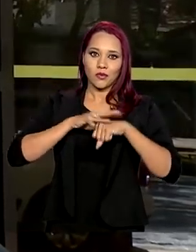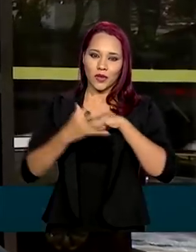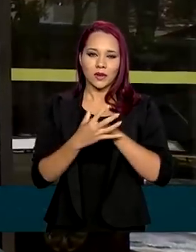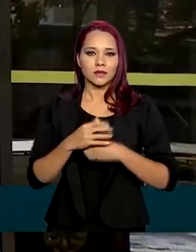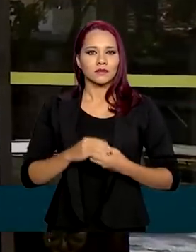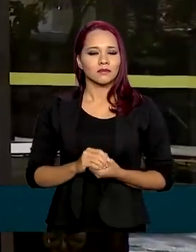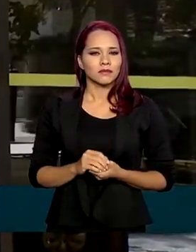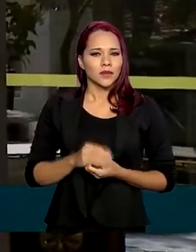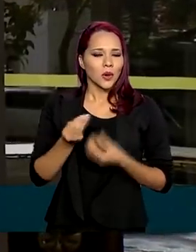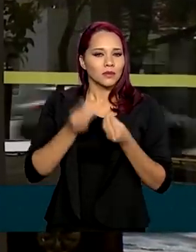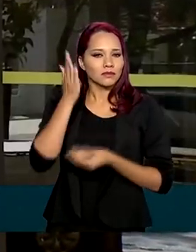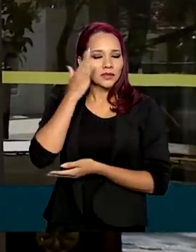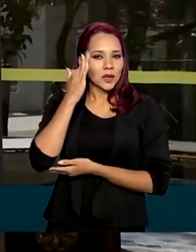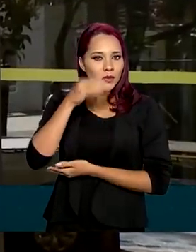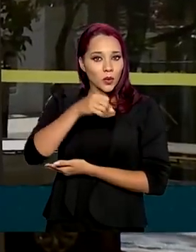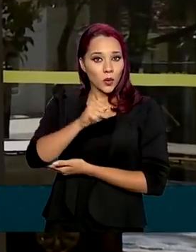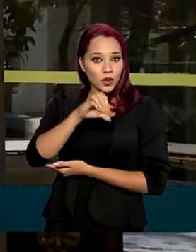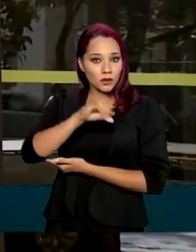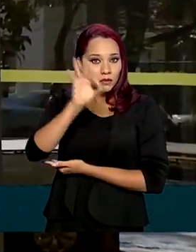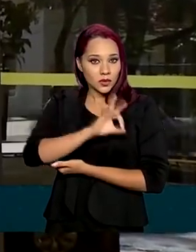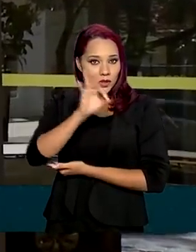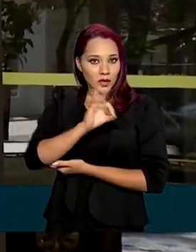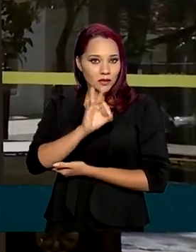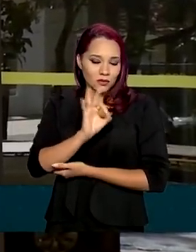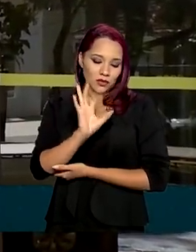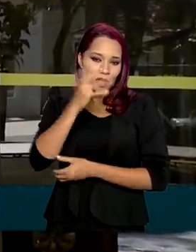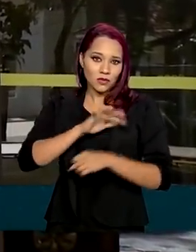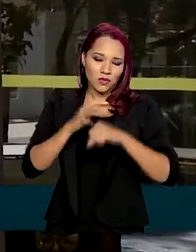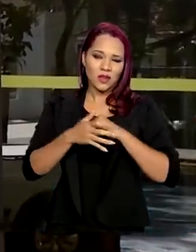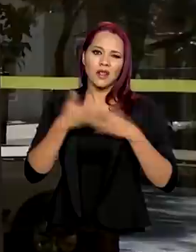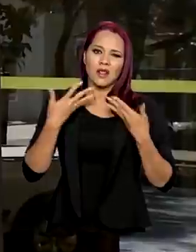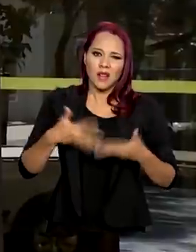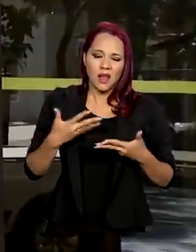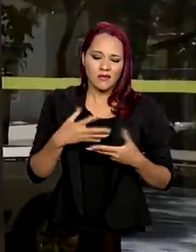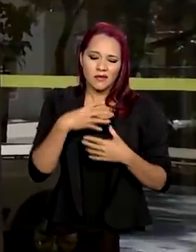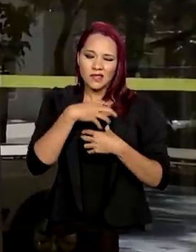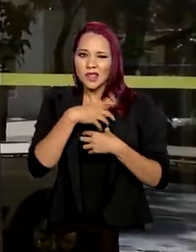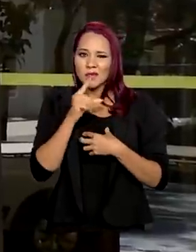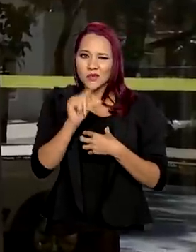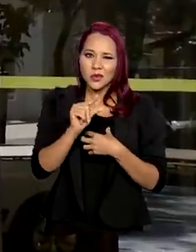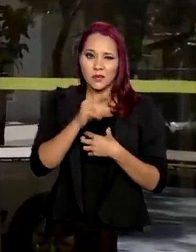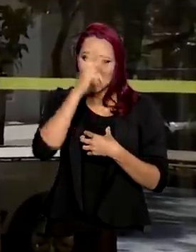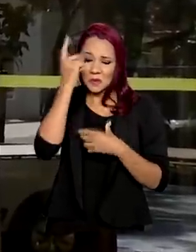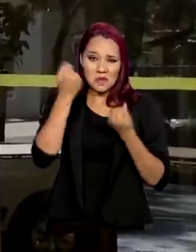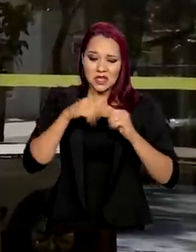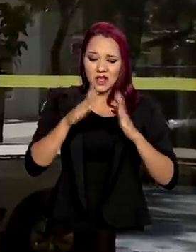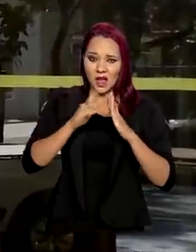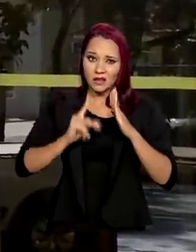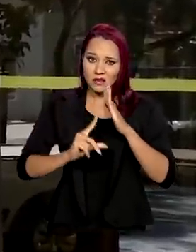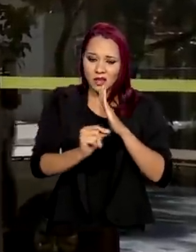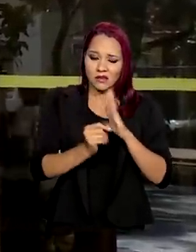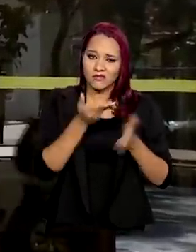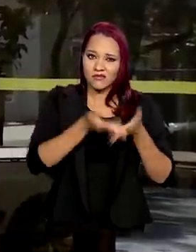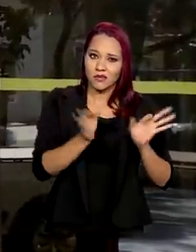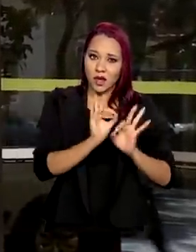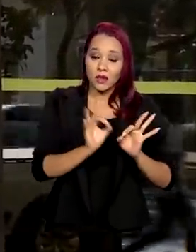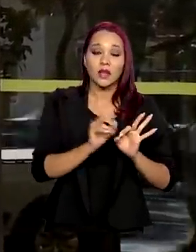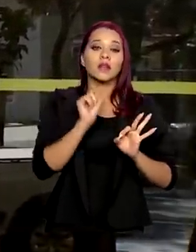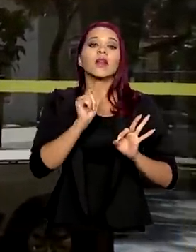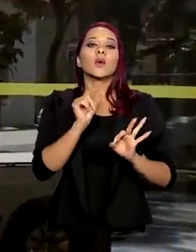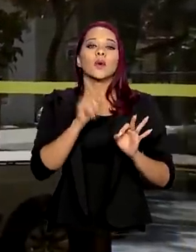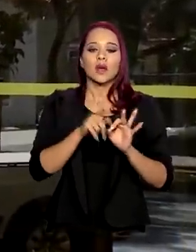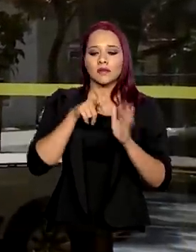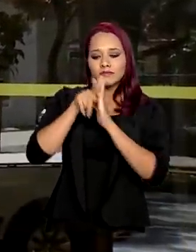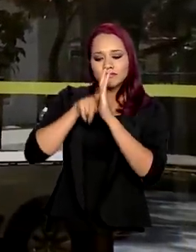80% dos casos de covid vão se apresentar leves. Então é um paciente que não precisa sair de casa para se tratar. O que a gente quer é fazer o